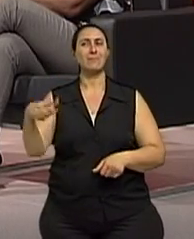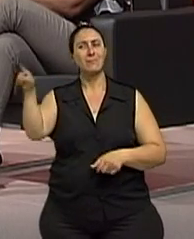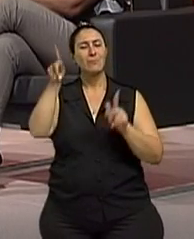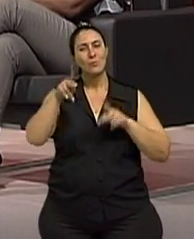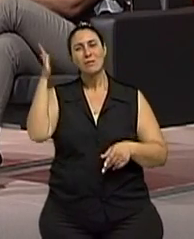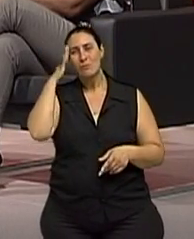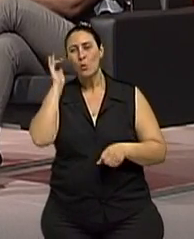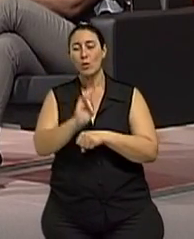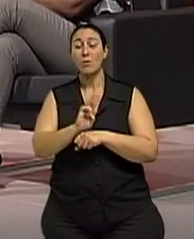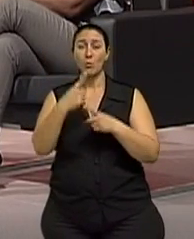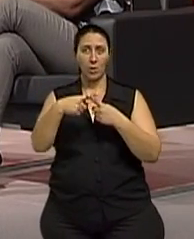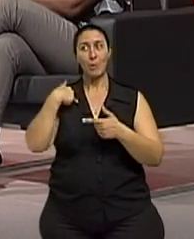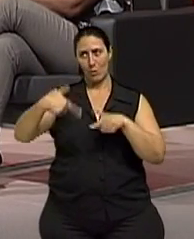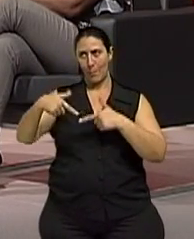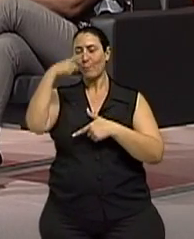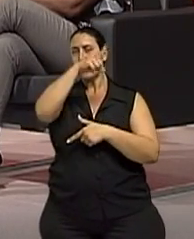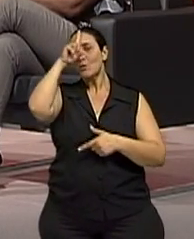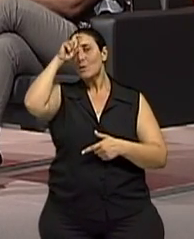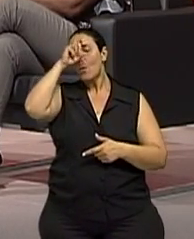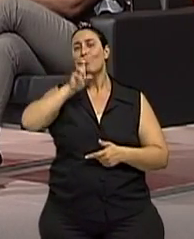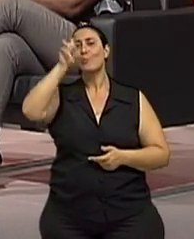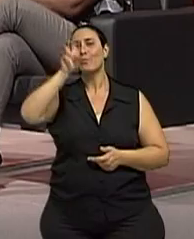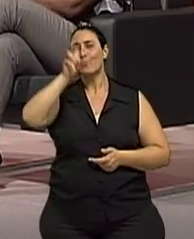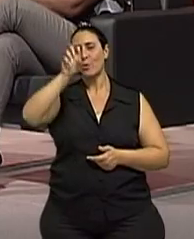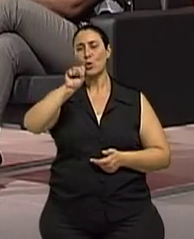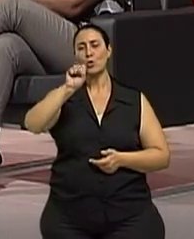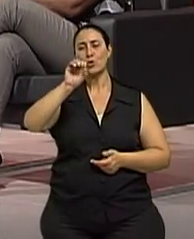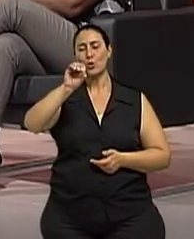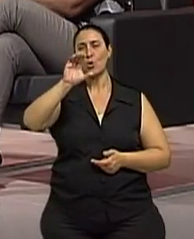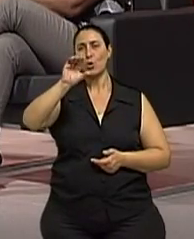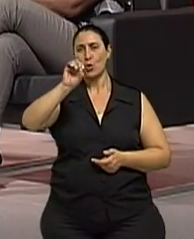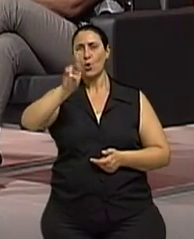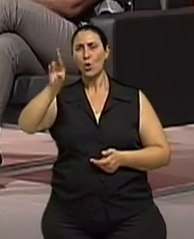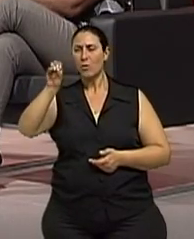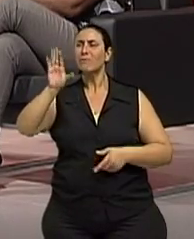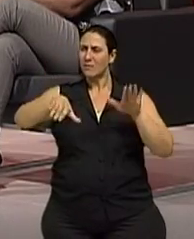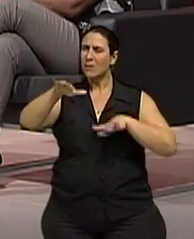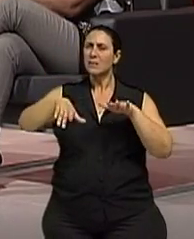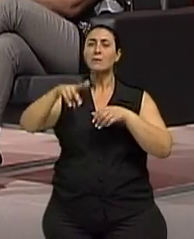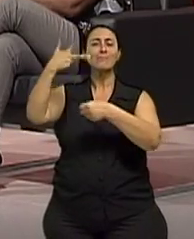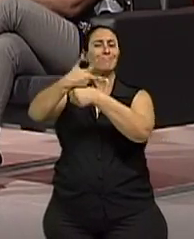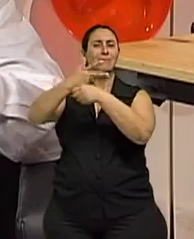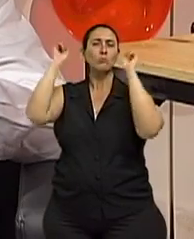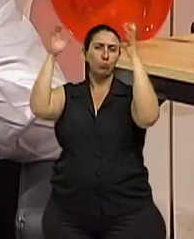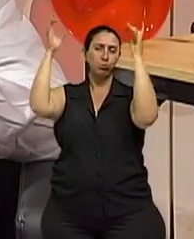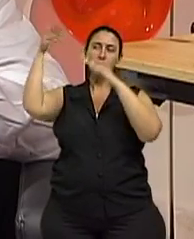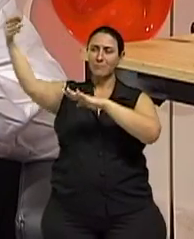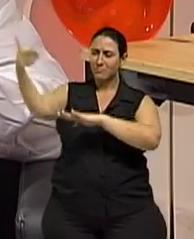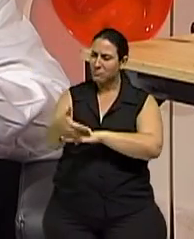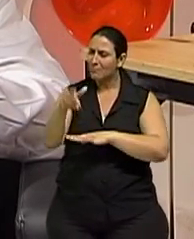Eu trabalho também no hospital de pronto-socorro. E ali a gente chega muitos pacientes trazidos pelo SAMU. Pacientes idosos que caem em casa. Então,